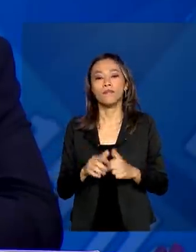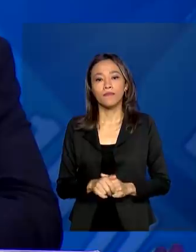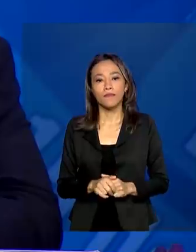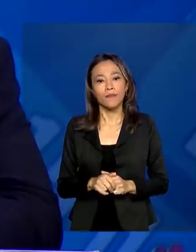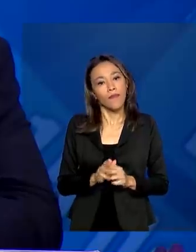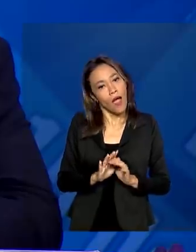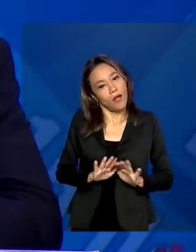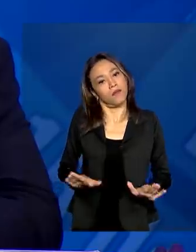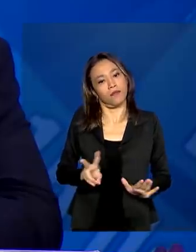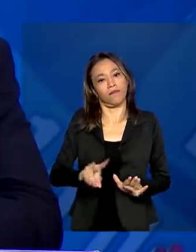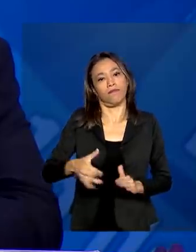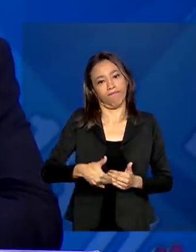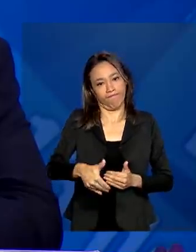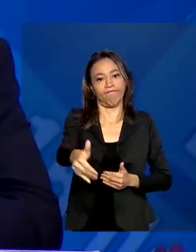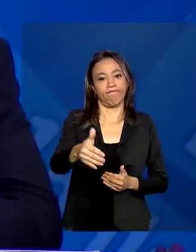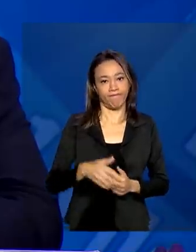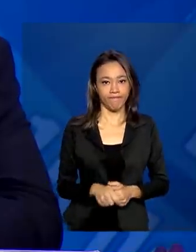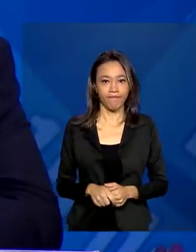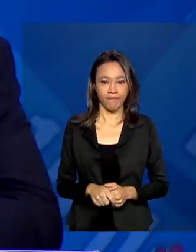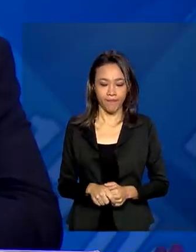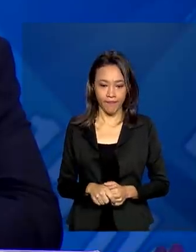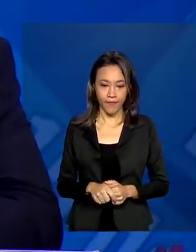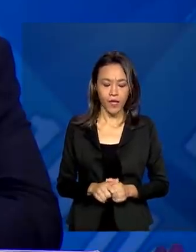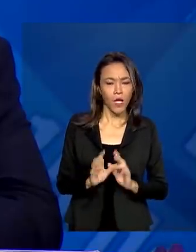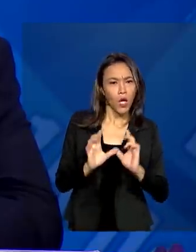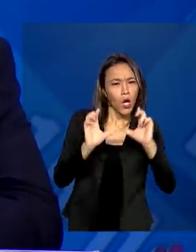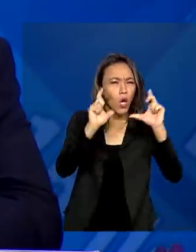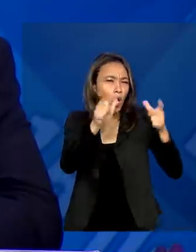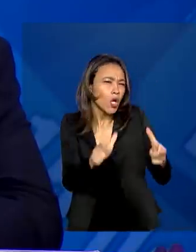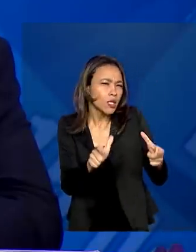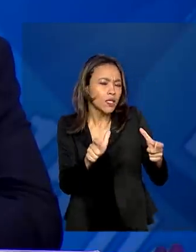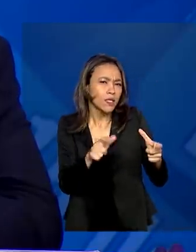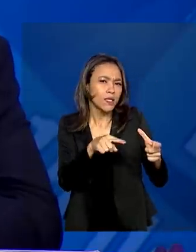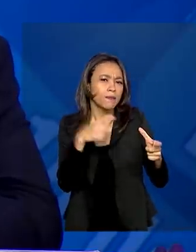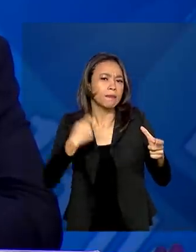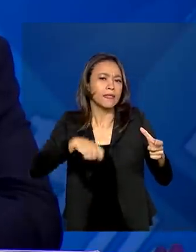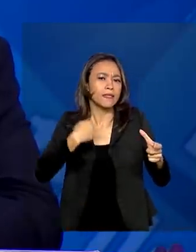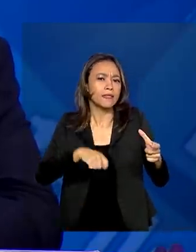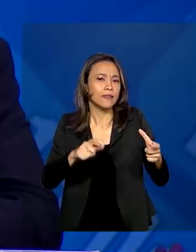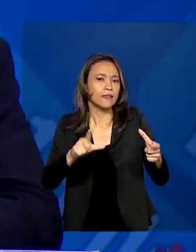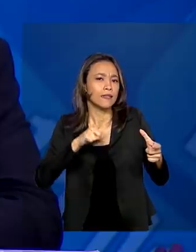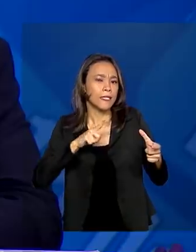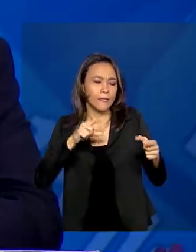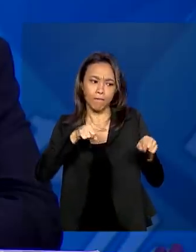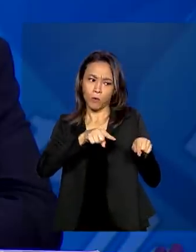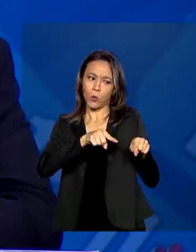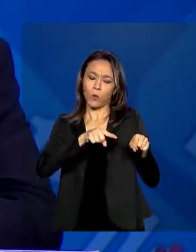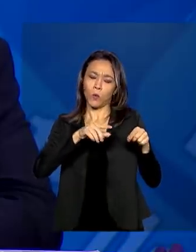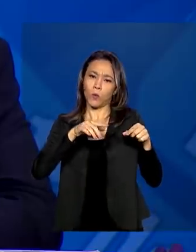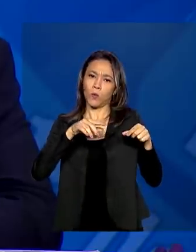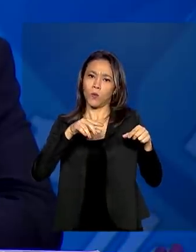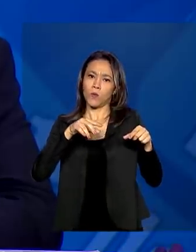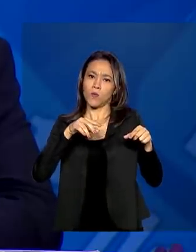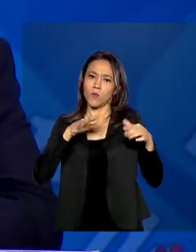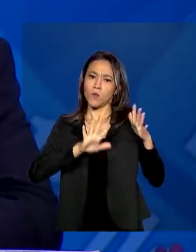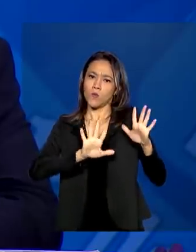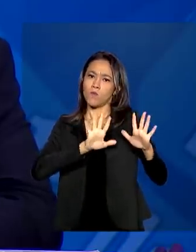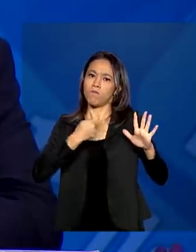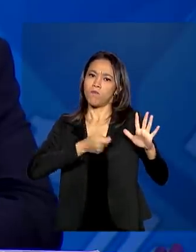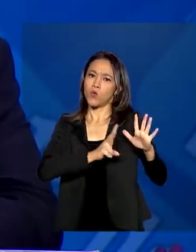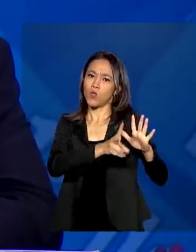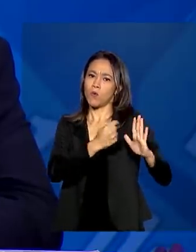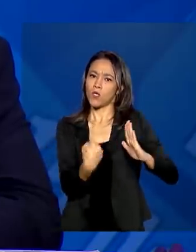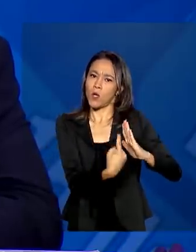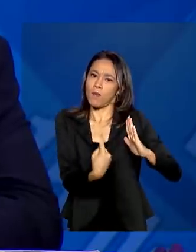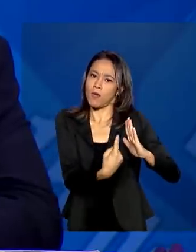assim tem que ser. Onde precisa ter algum grau ainda de isolamento,